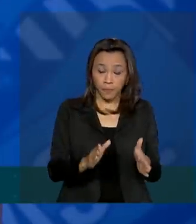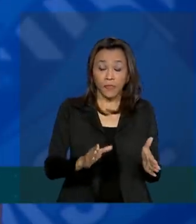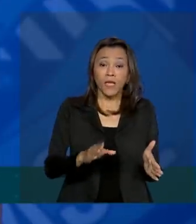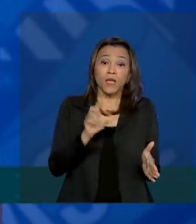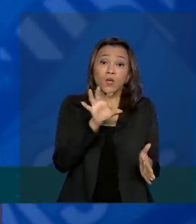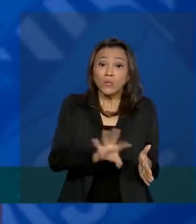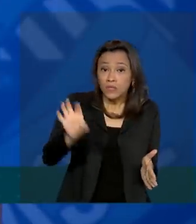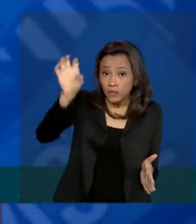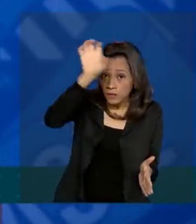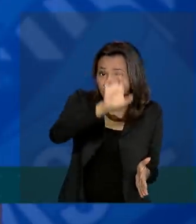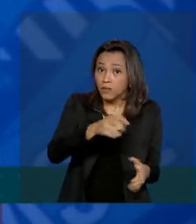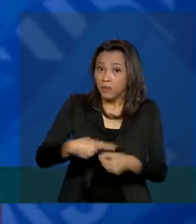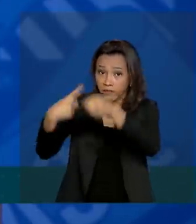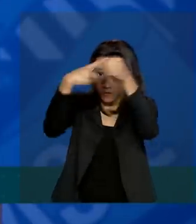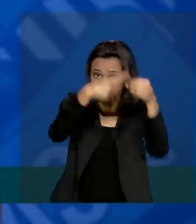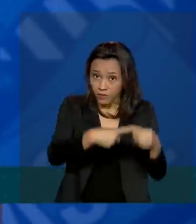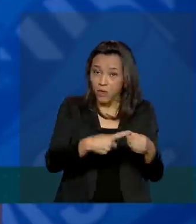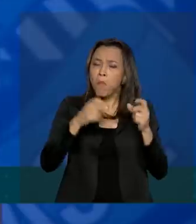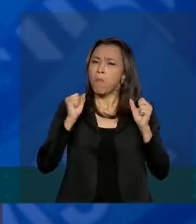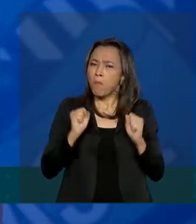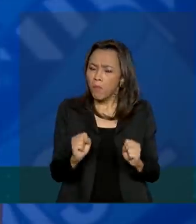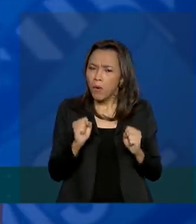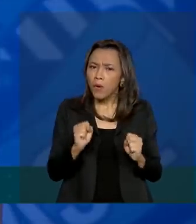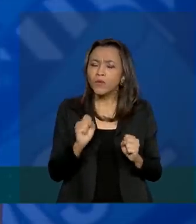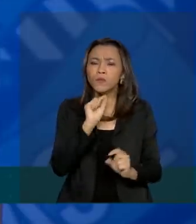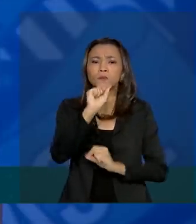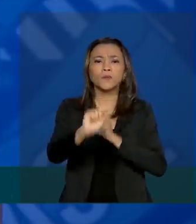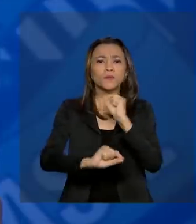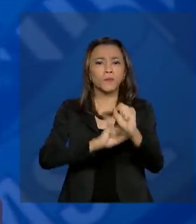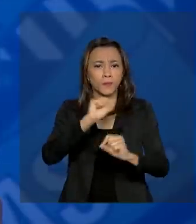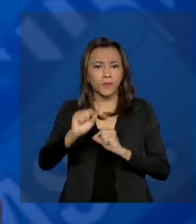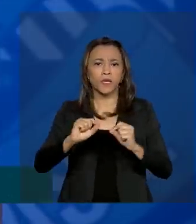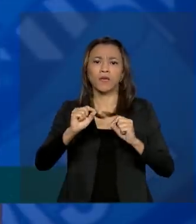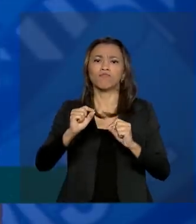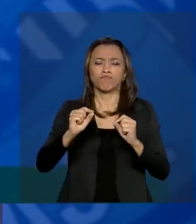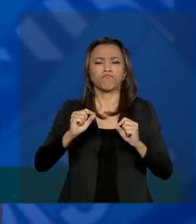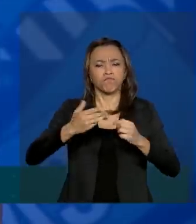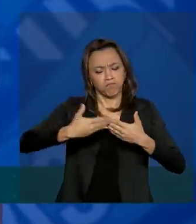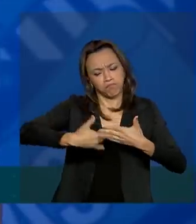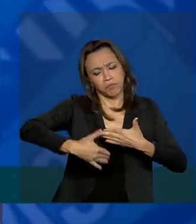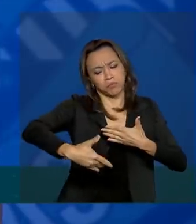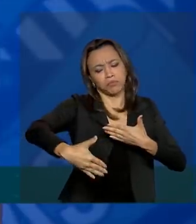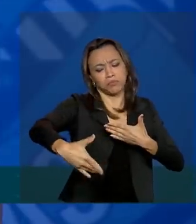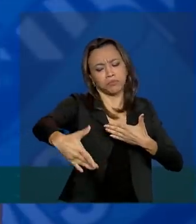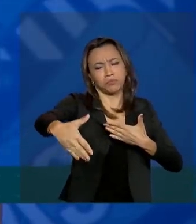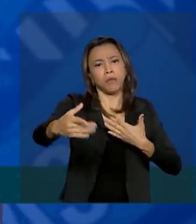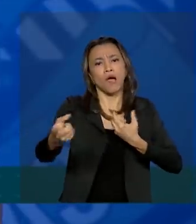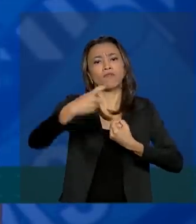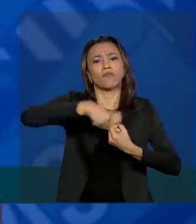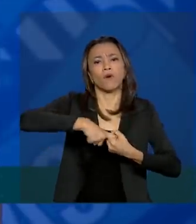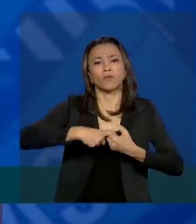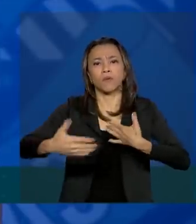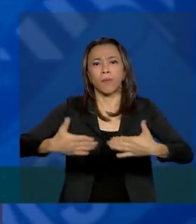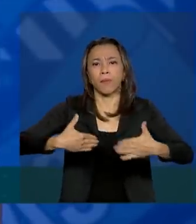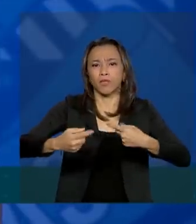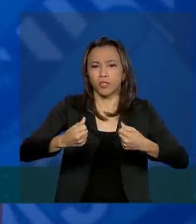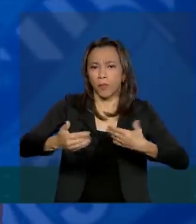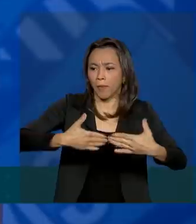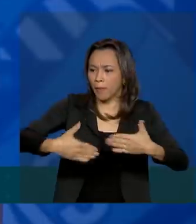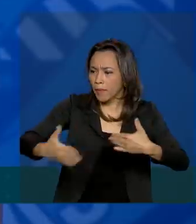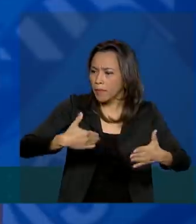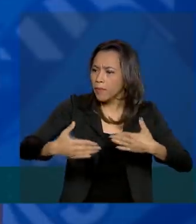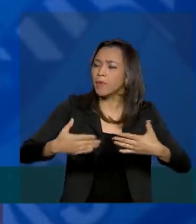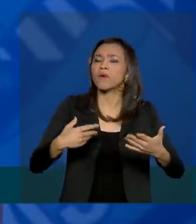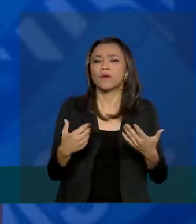conduzir com segurança a retomada das atividades, evidentemente com medidas